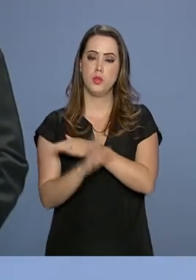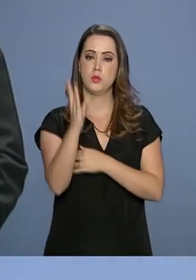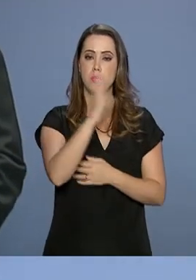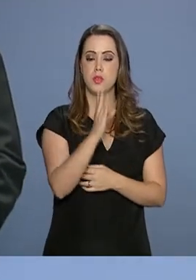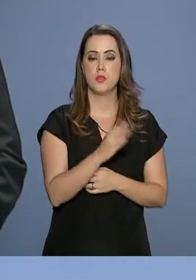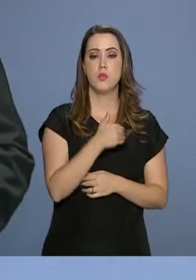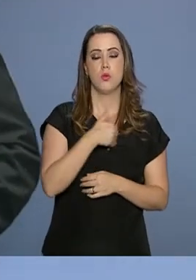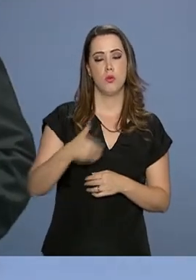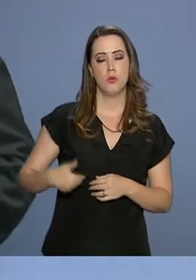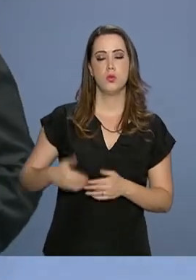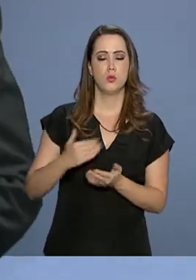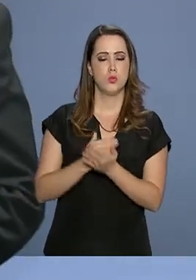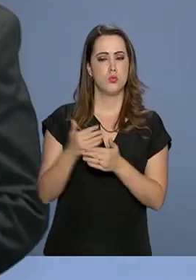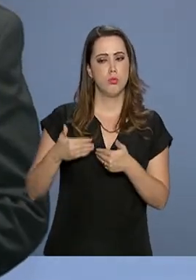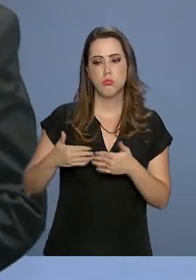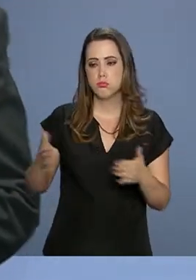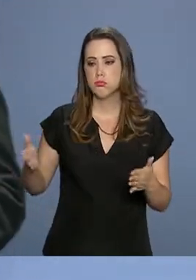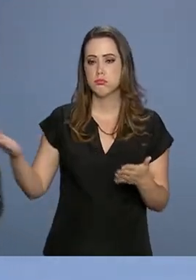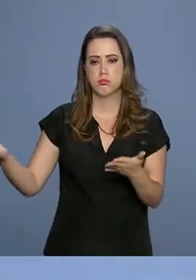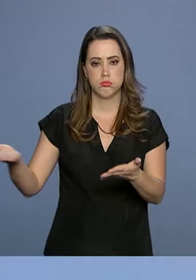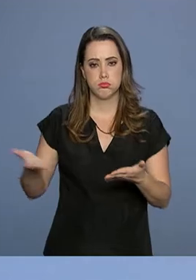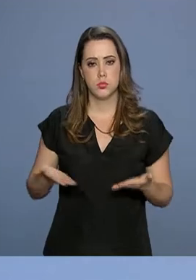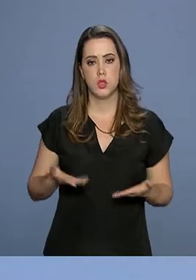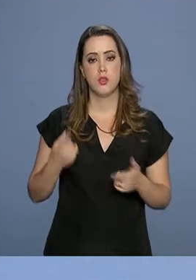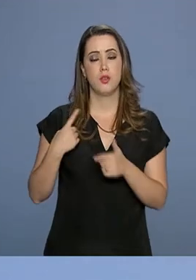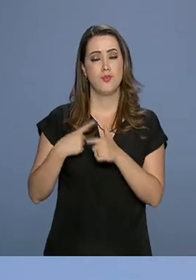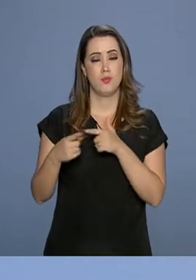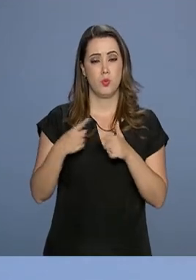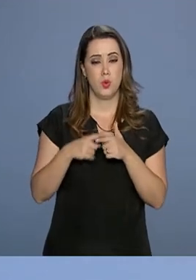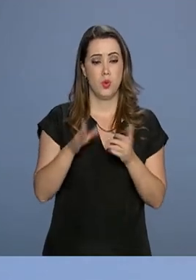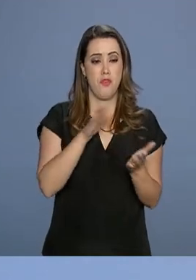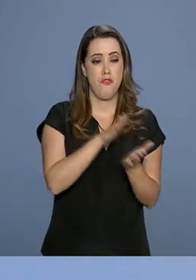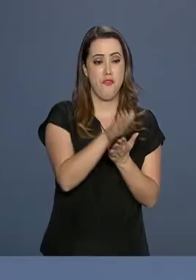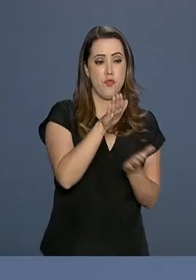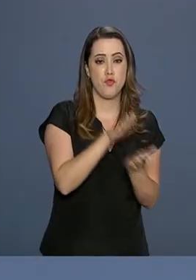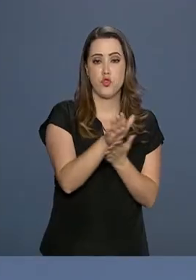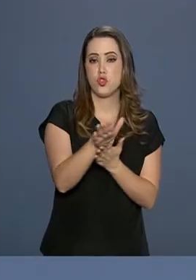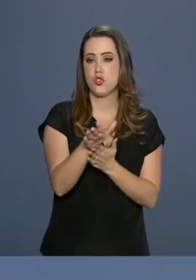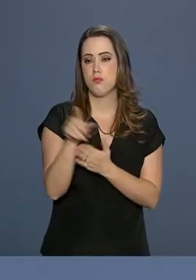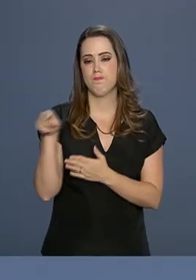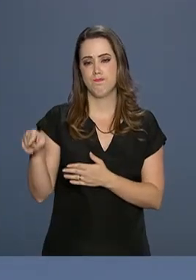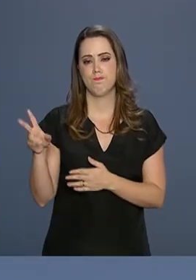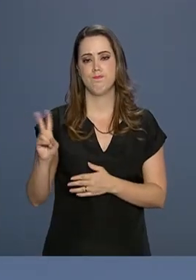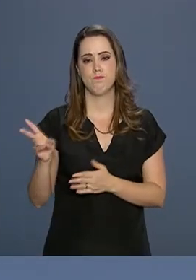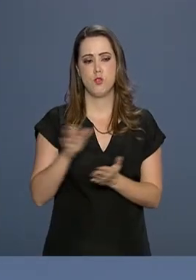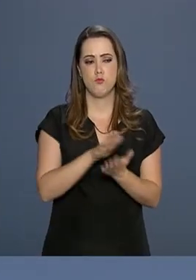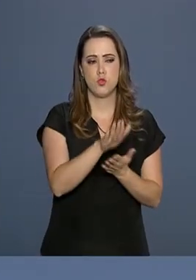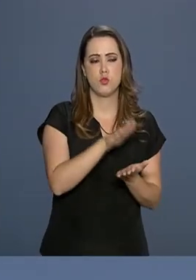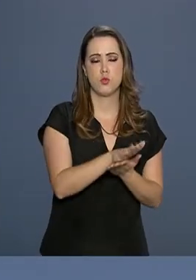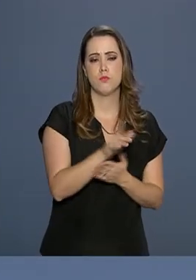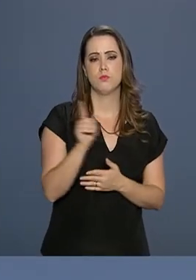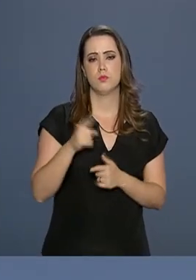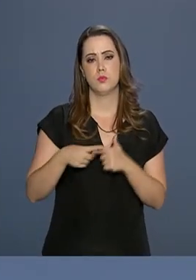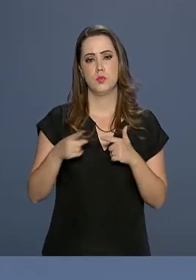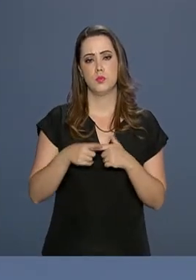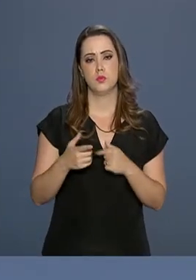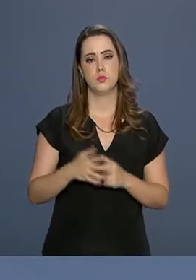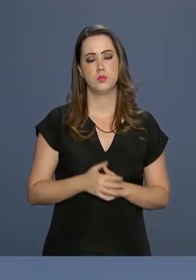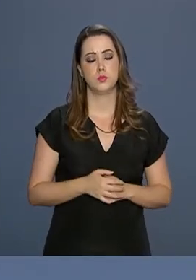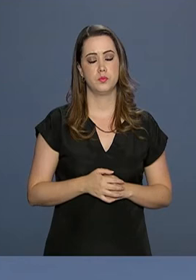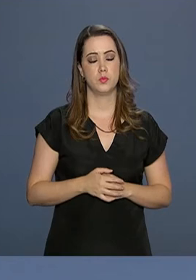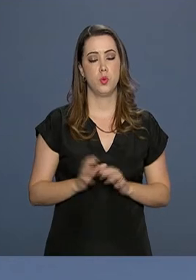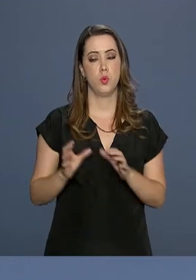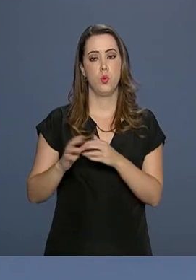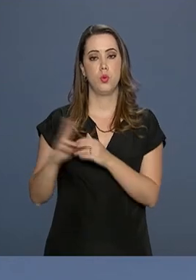recebendo os imigrantes que fogem da crise instalada no país vizinho. Os imigrantes venezuelanos continuam sendo acolhidos da melhor